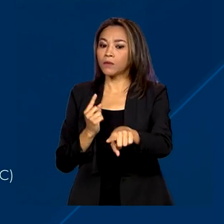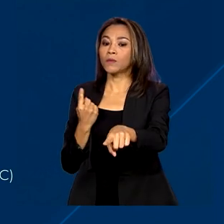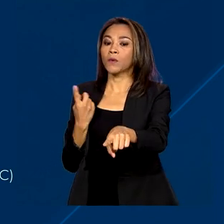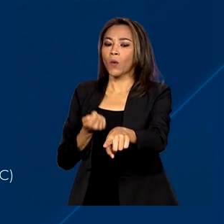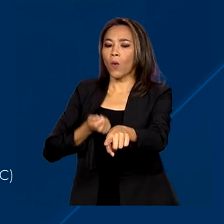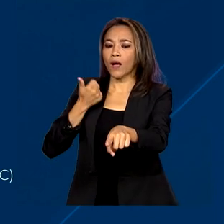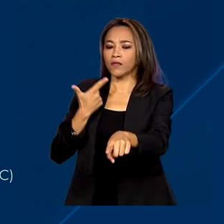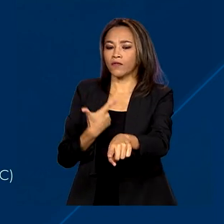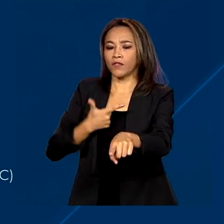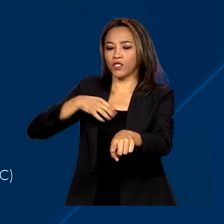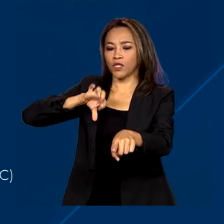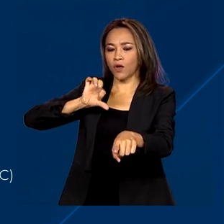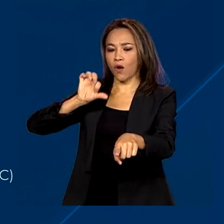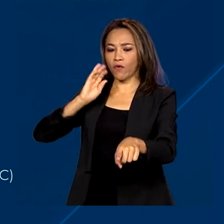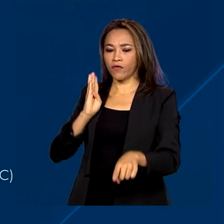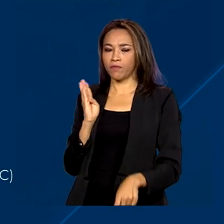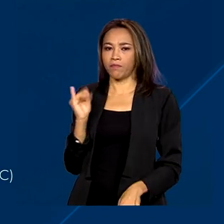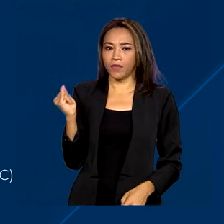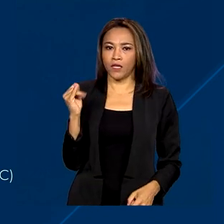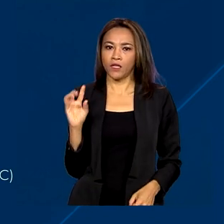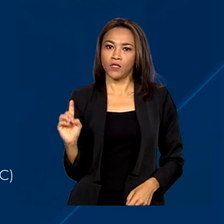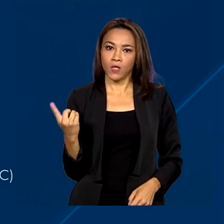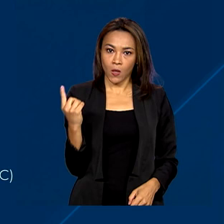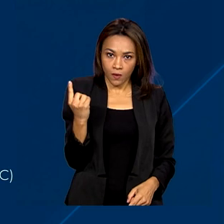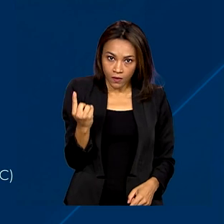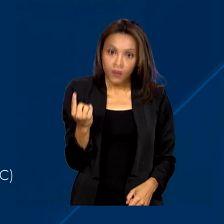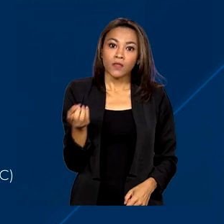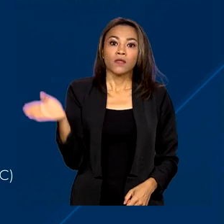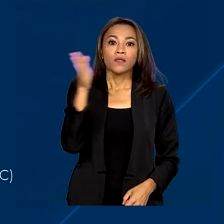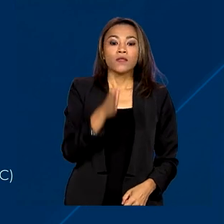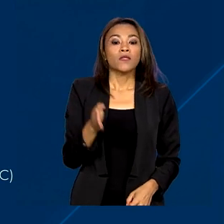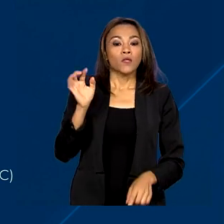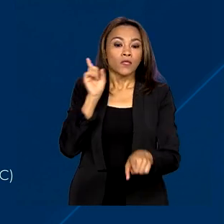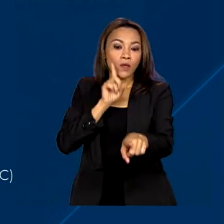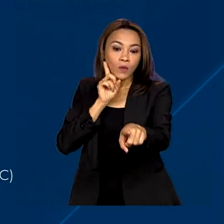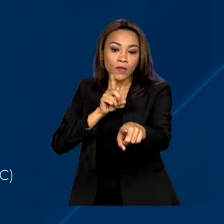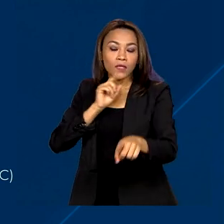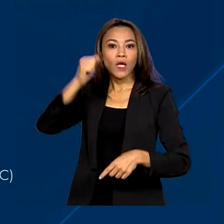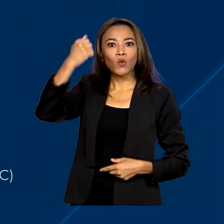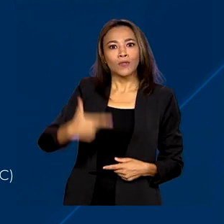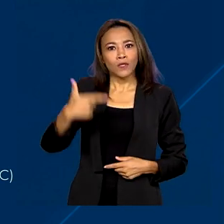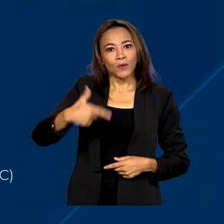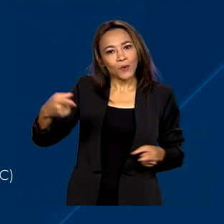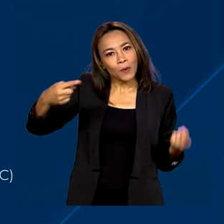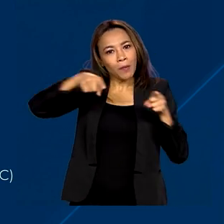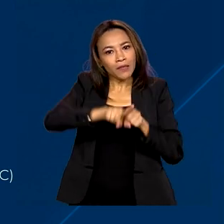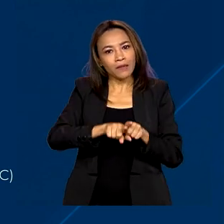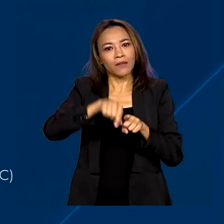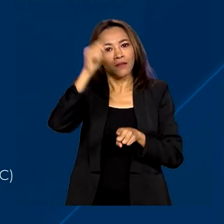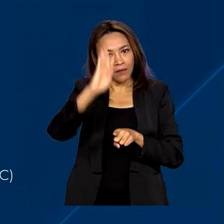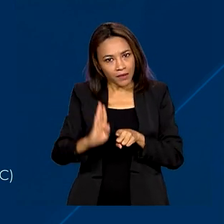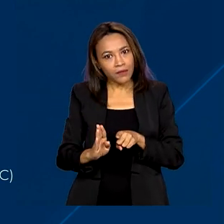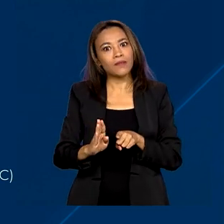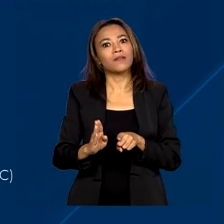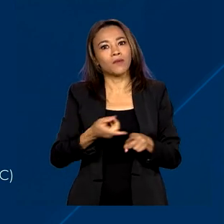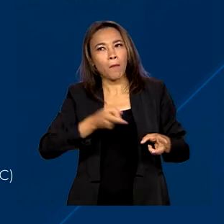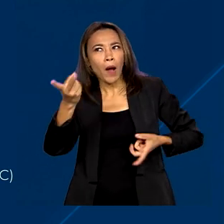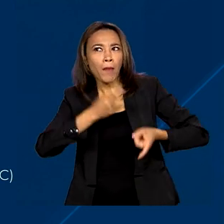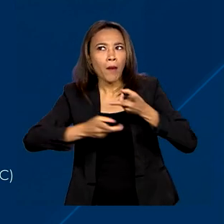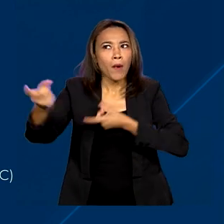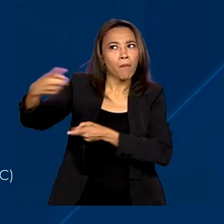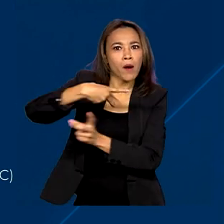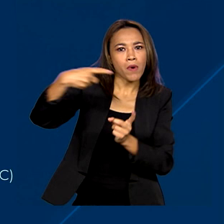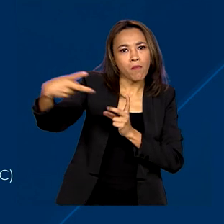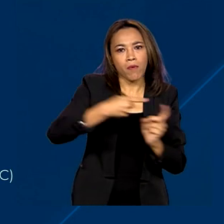29 bilhões de dólares. Já os Estados Unidos são o segundo maior parceiro comercial do Brasil e o principal